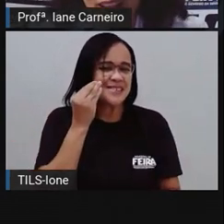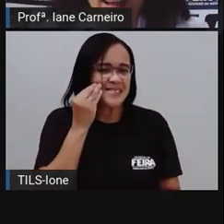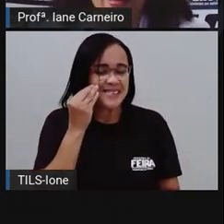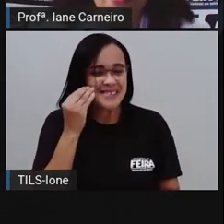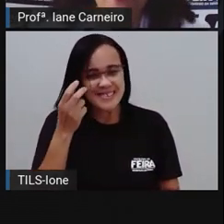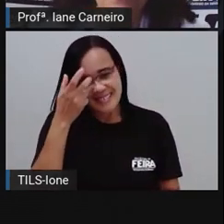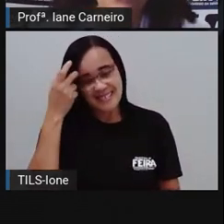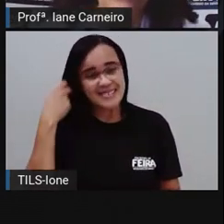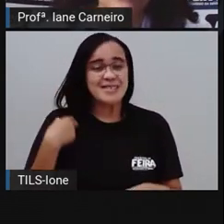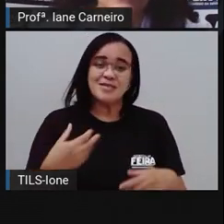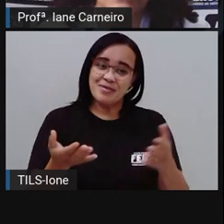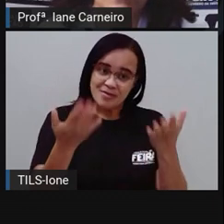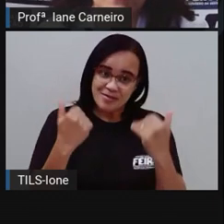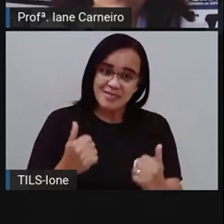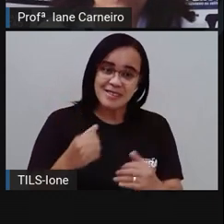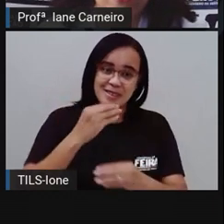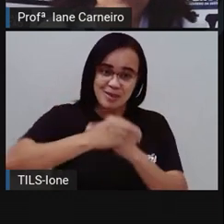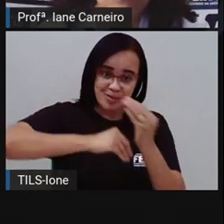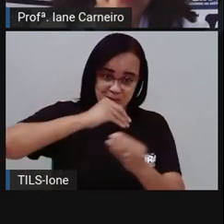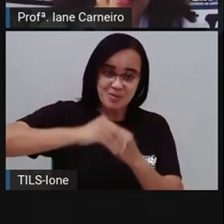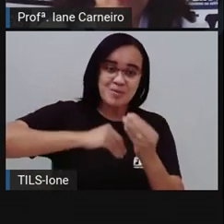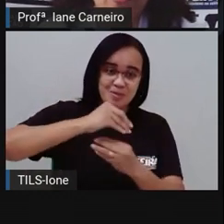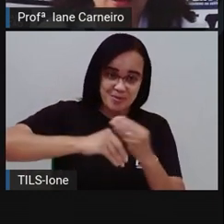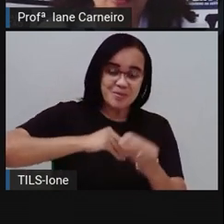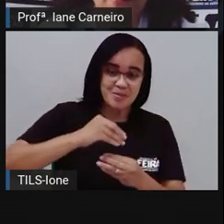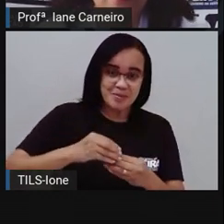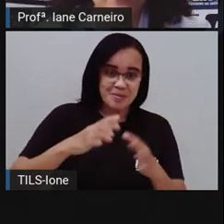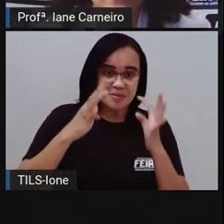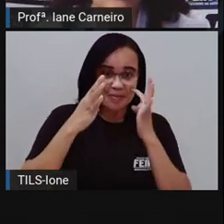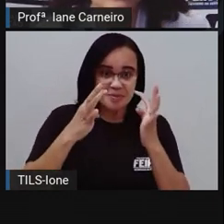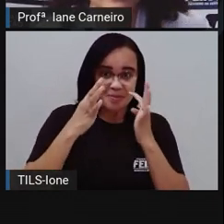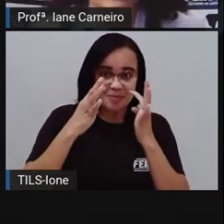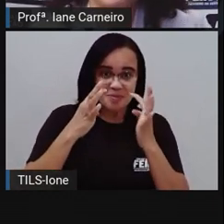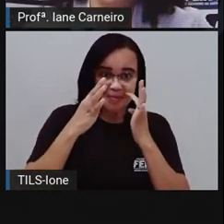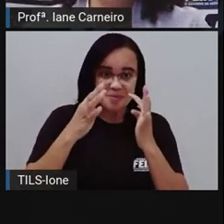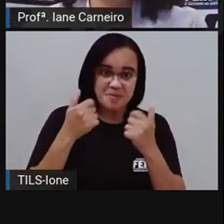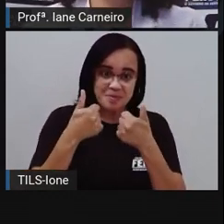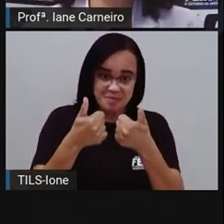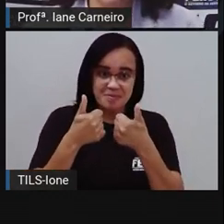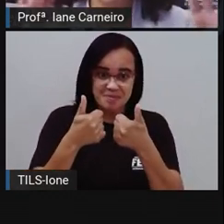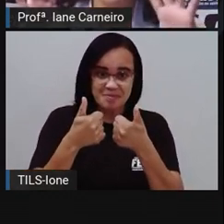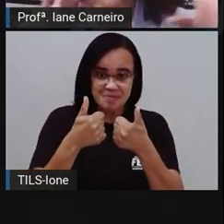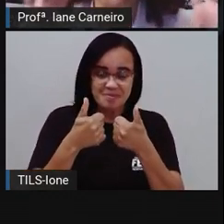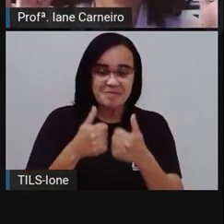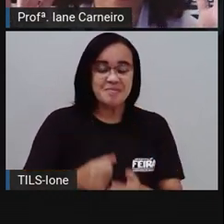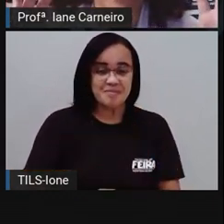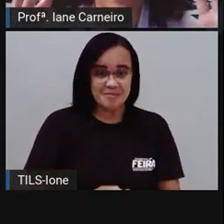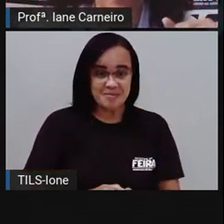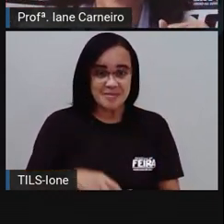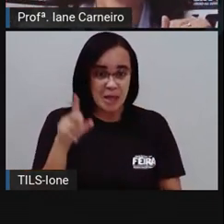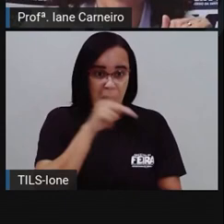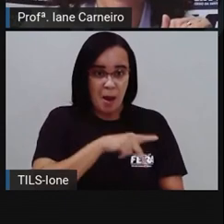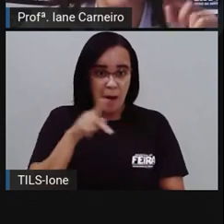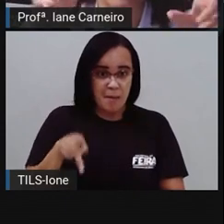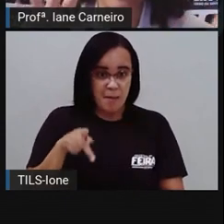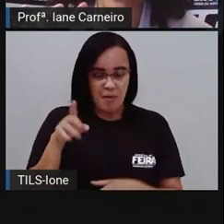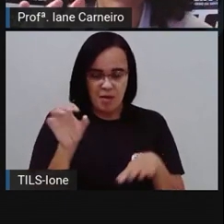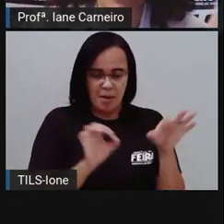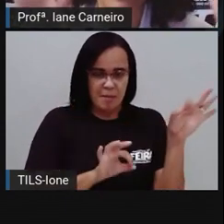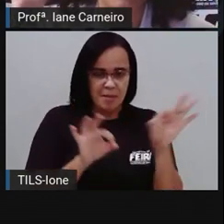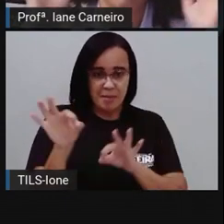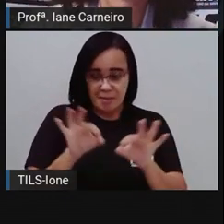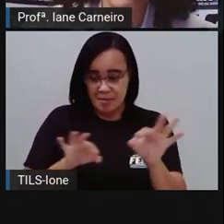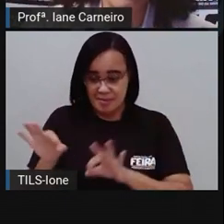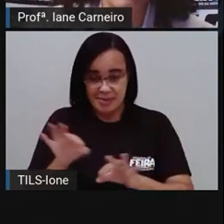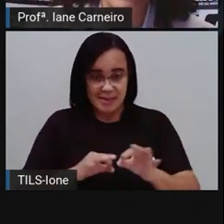Vamos lá, hein? Então, a gente vai testar agora para ver se está tudo certo. Então a prova vai se preparar aqui para a nossa aula prática. Você